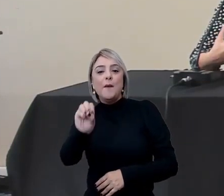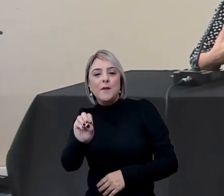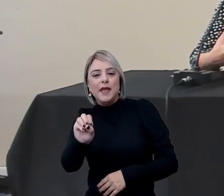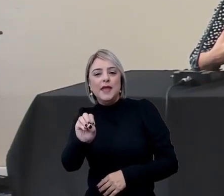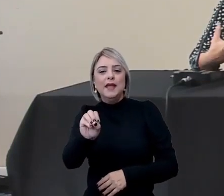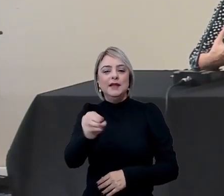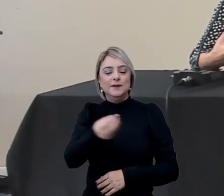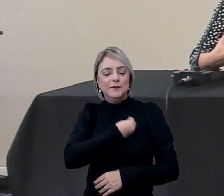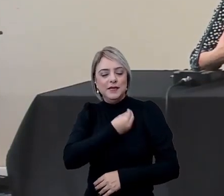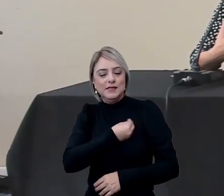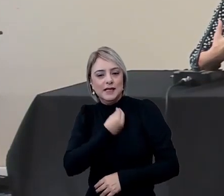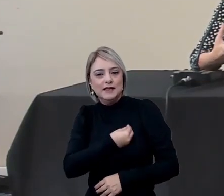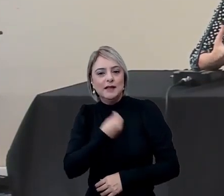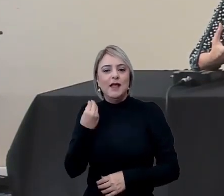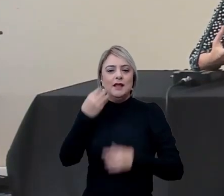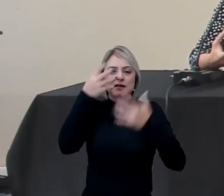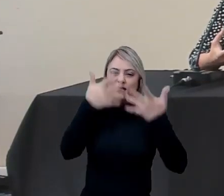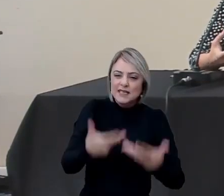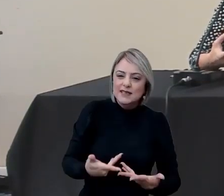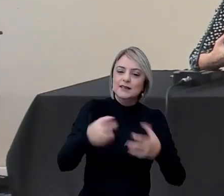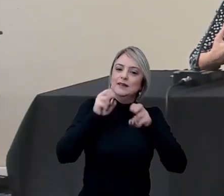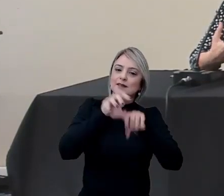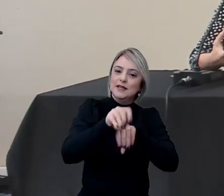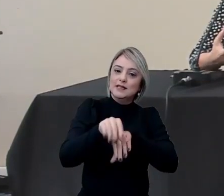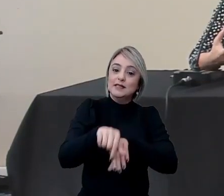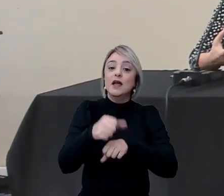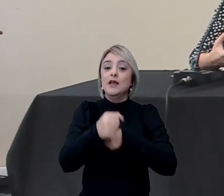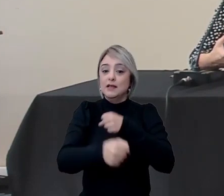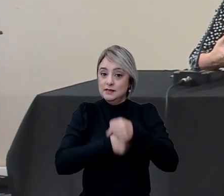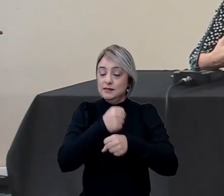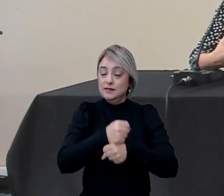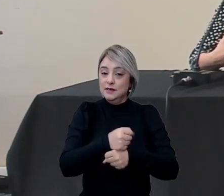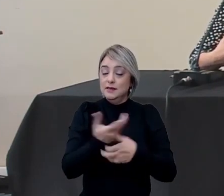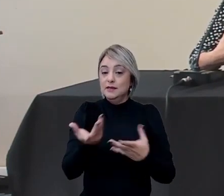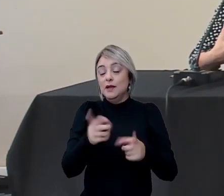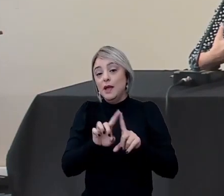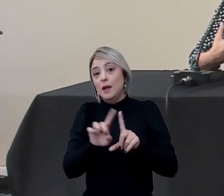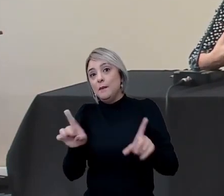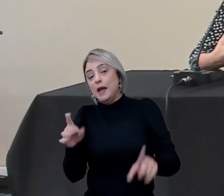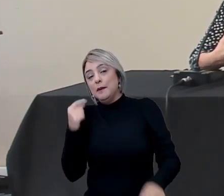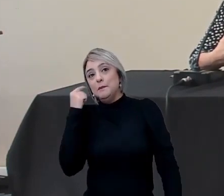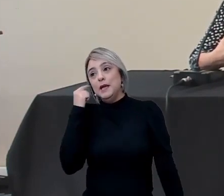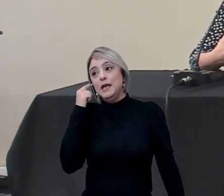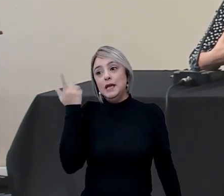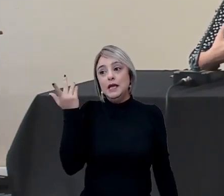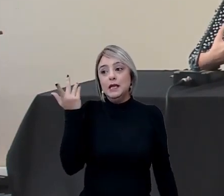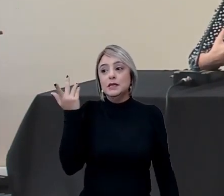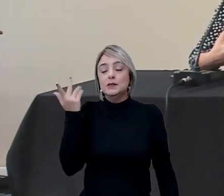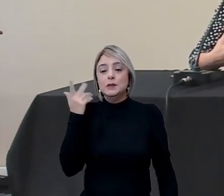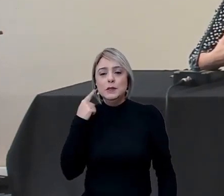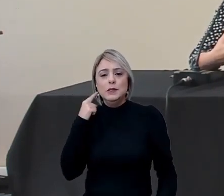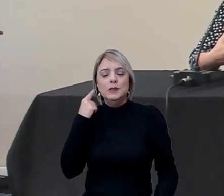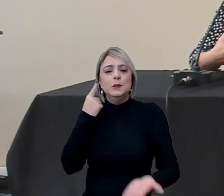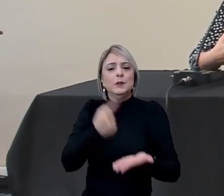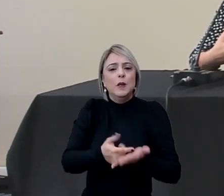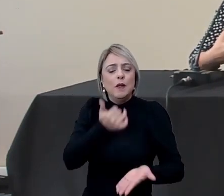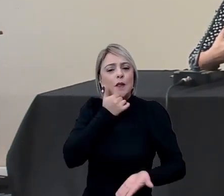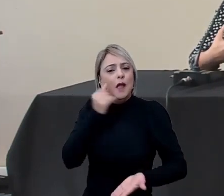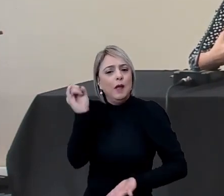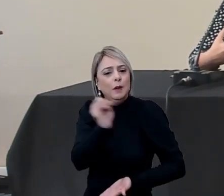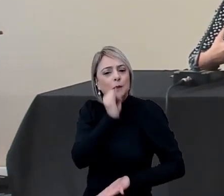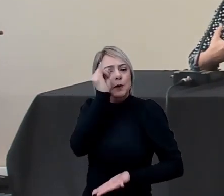presencial, falando de educação, esse ano ainda, mas acho que ratificar a importância